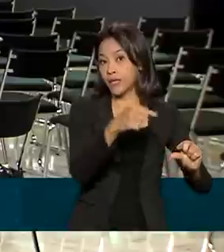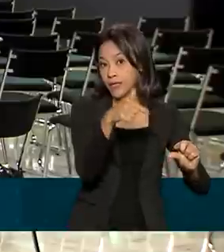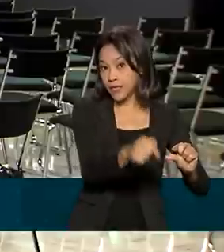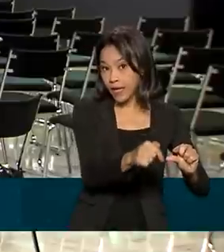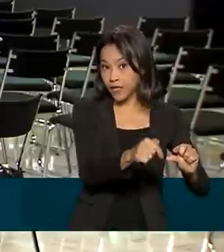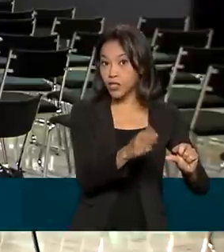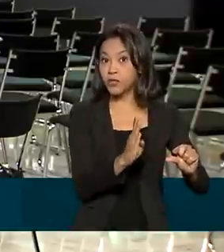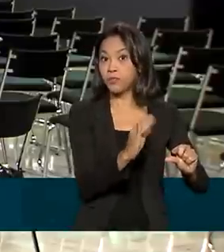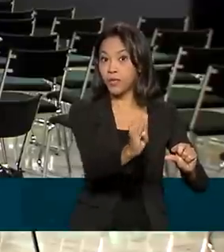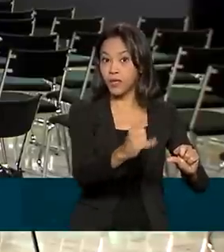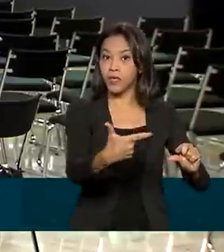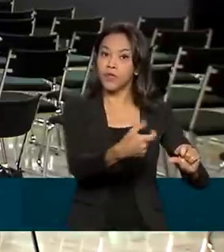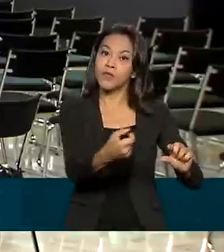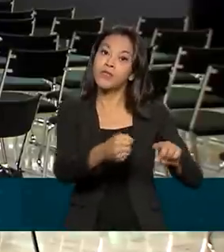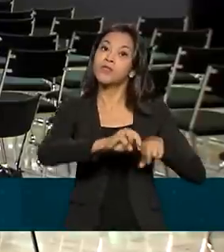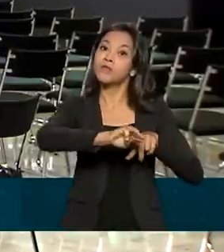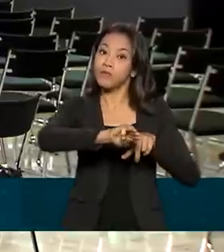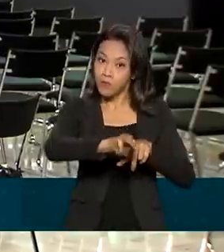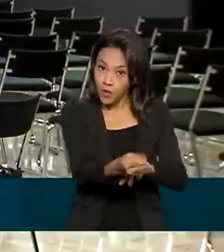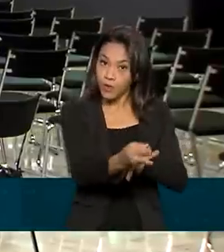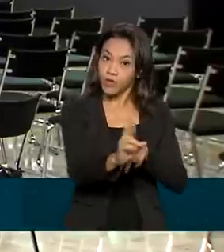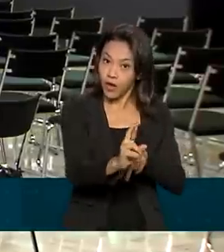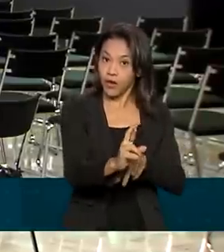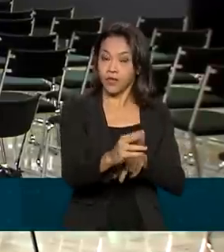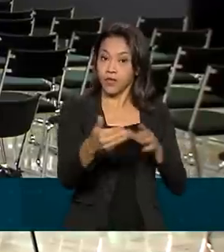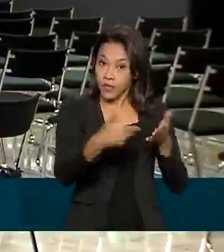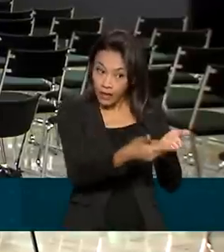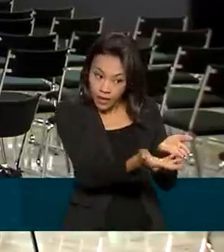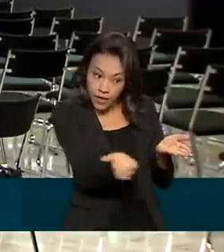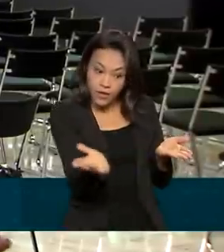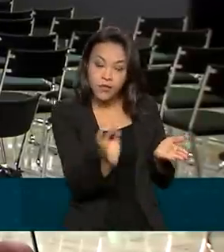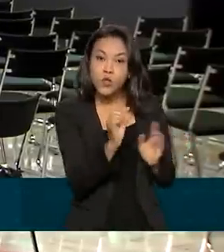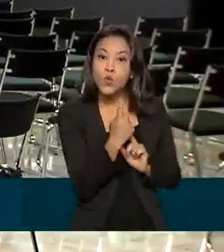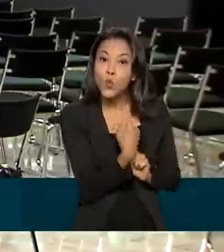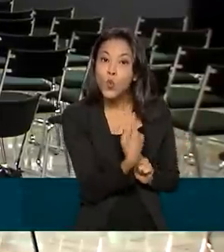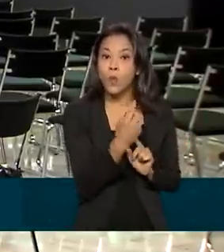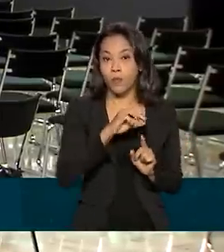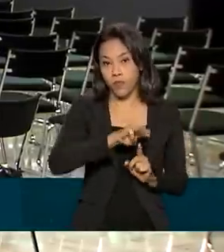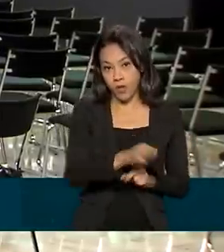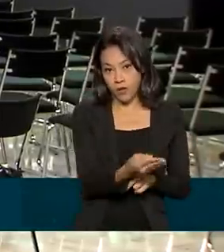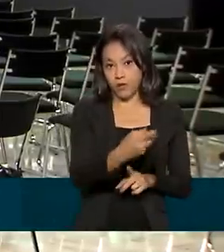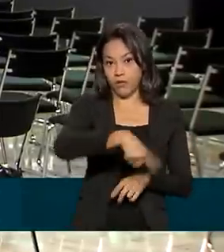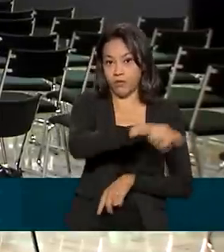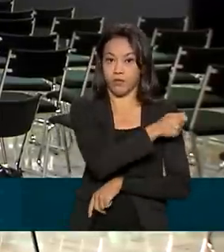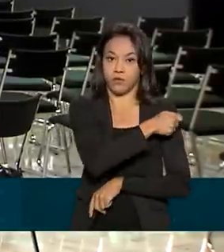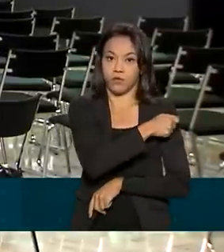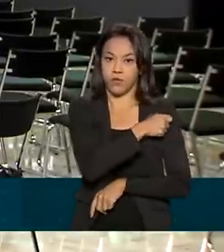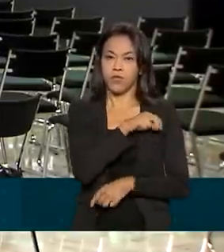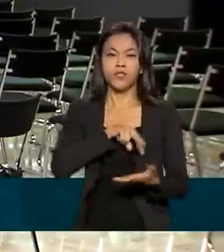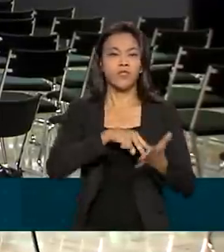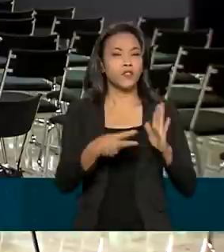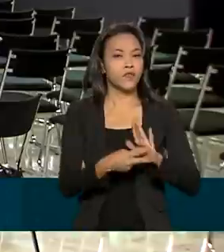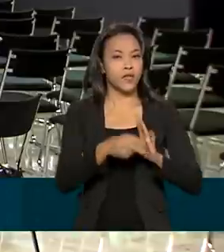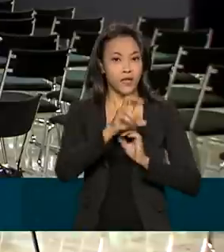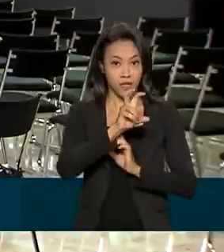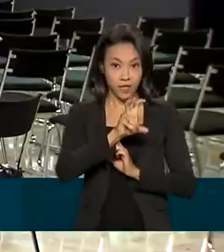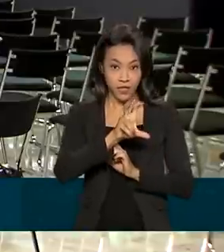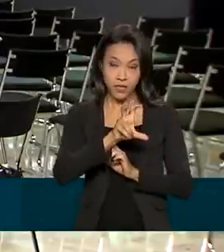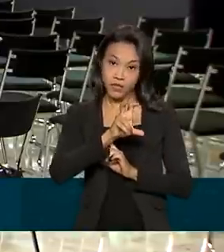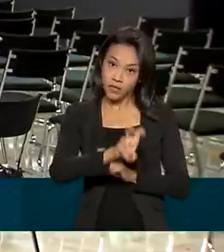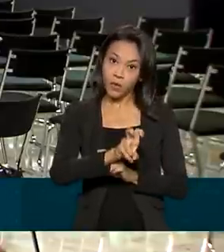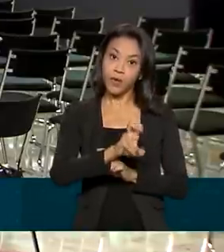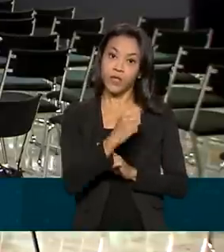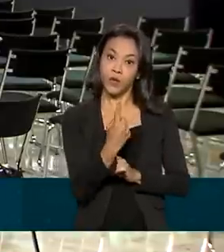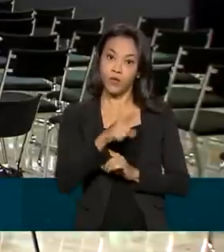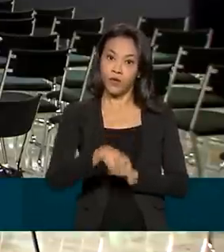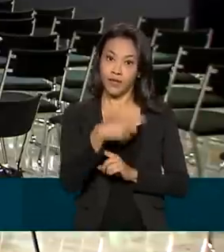bilhões e 200 milhões de reais. Desses, mais de um milhão de estudantes, o equivalente a 51,7%